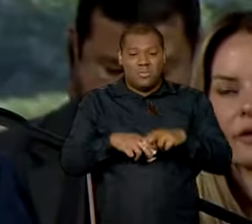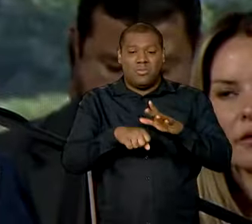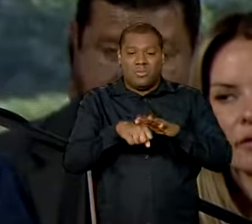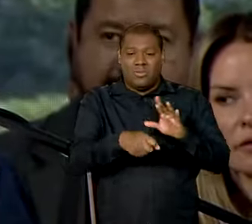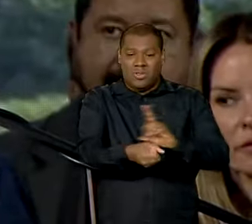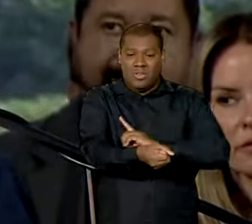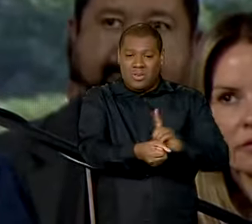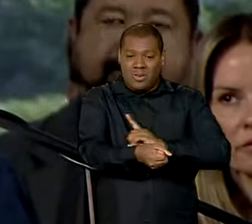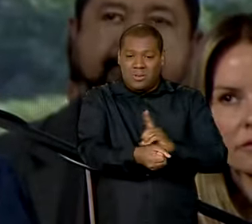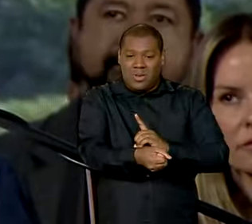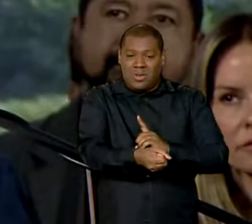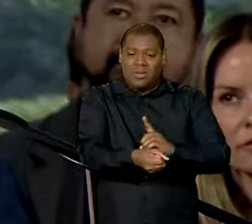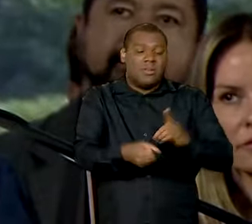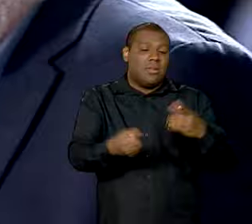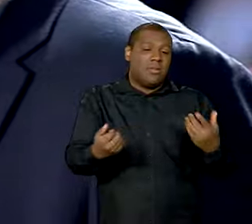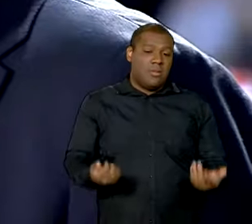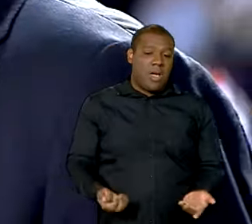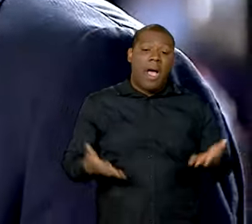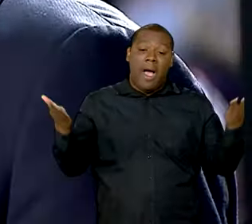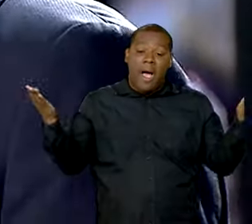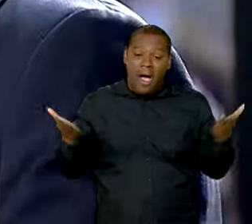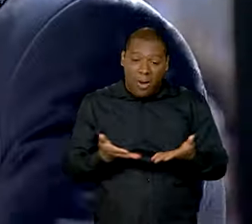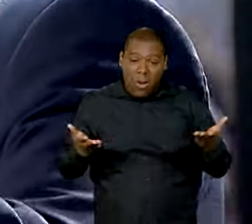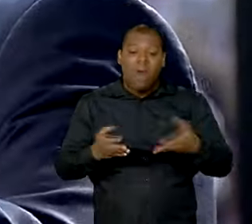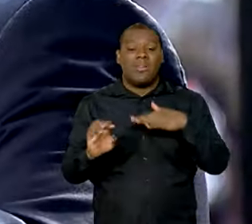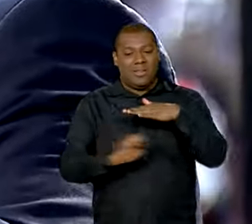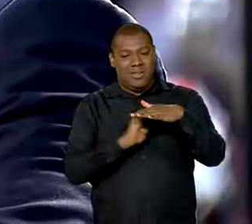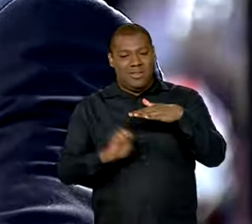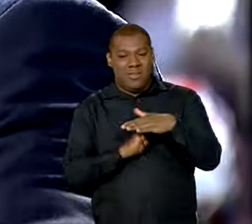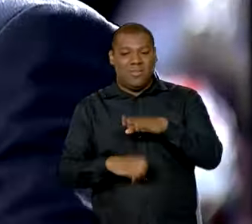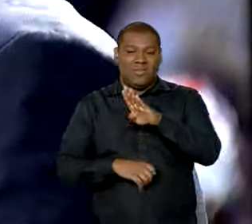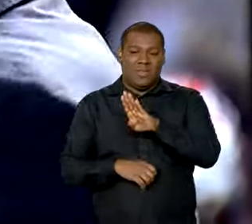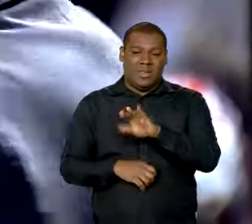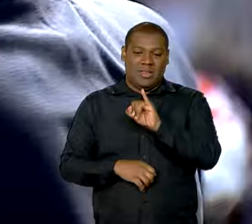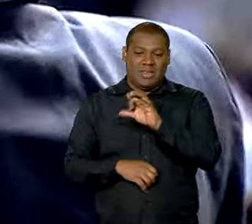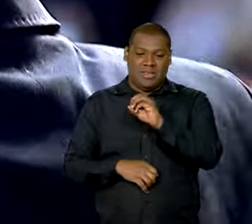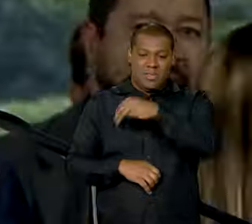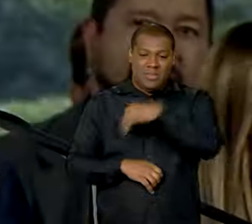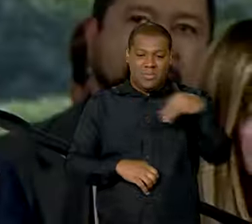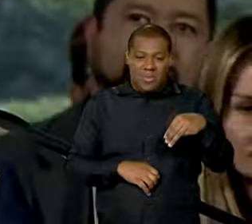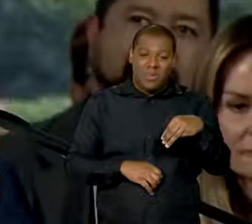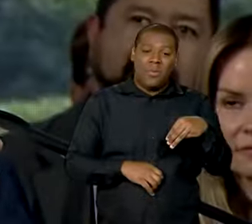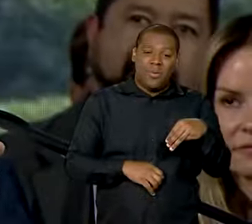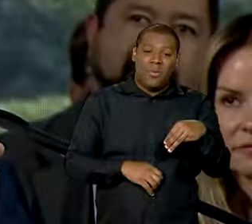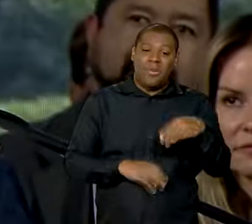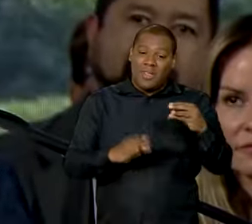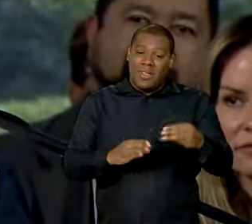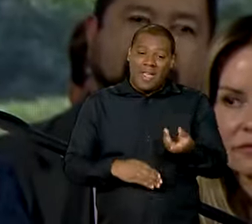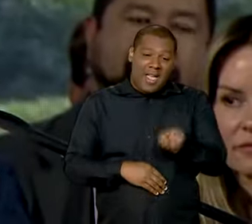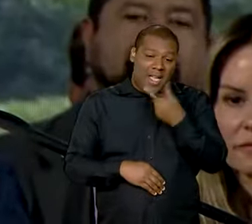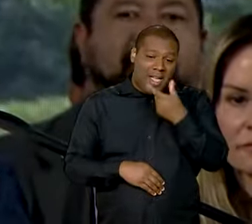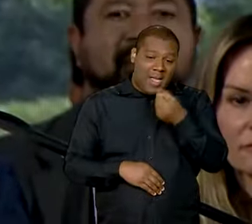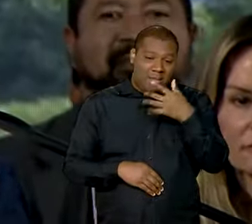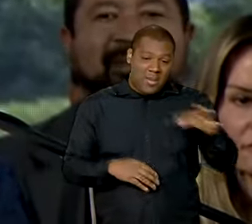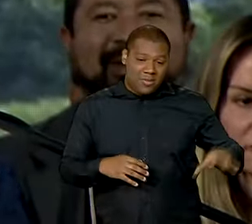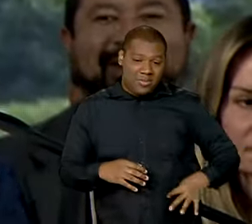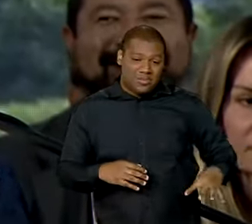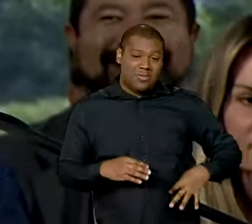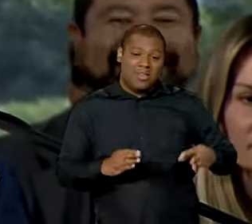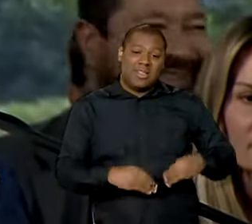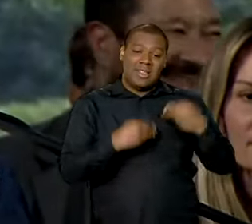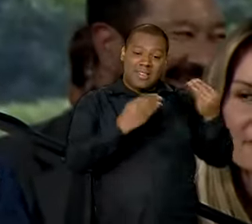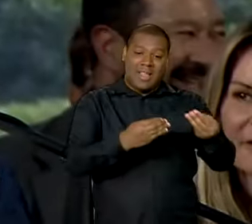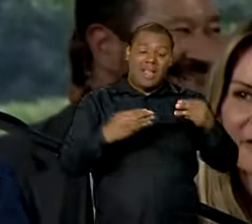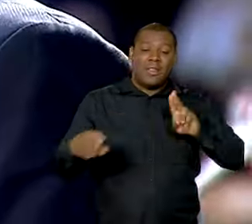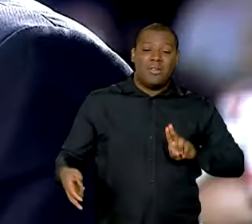vai estar no mercado oferecendo ao nosso SUS a um preço acessível para que a gente possa